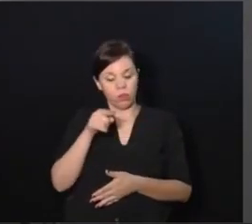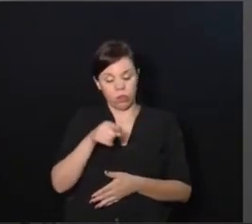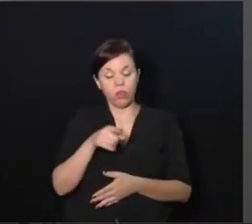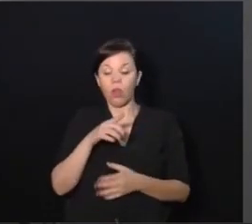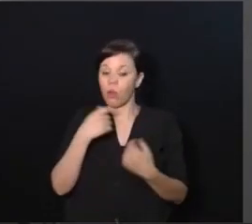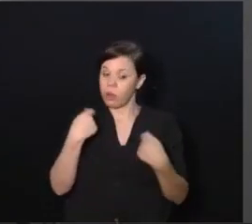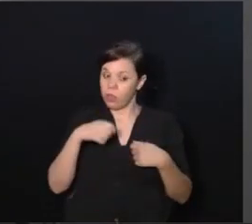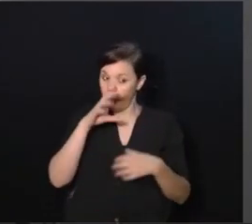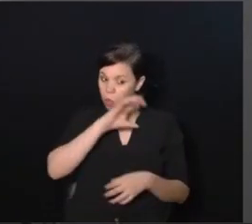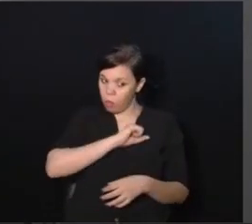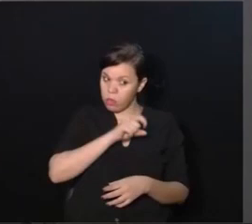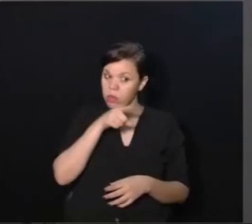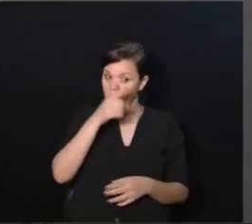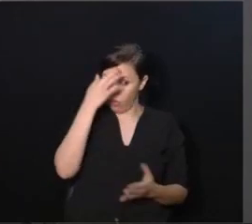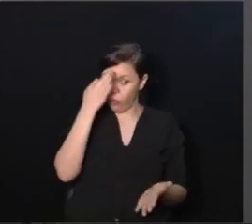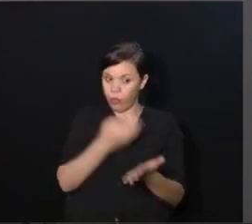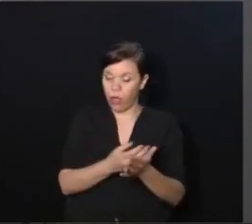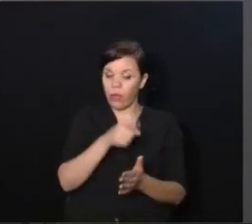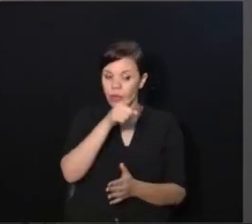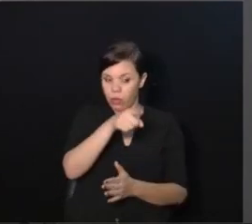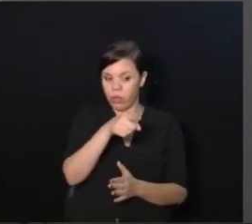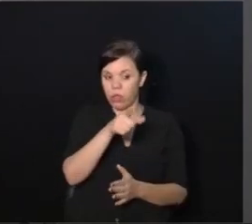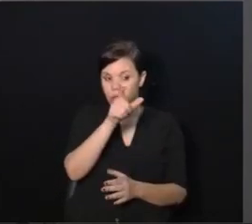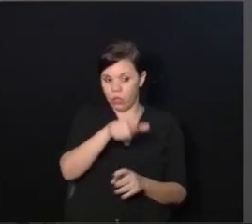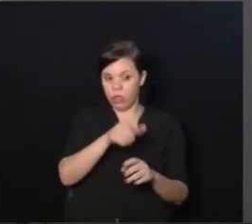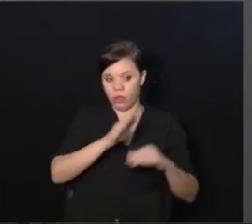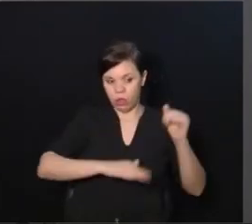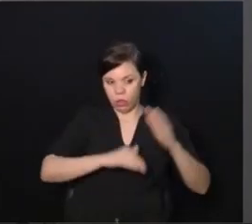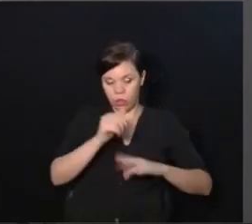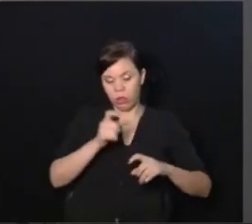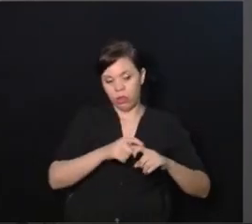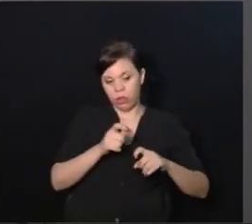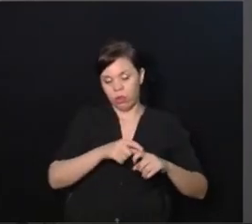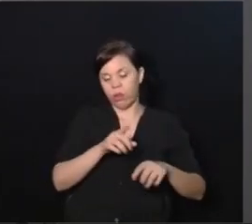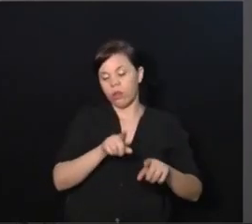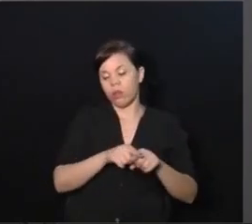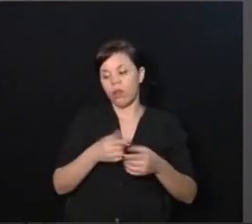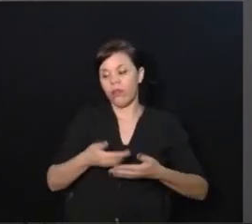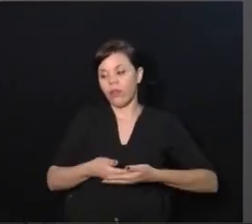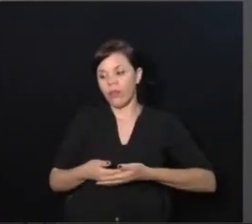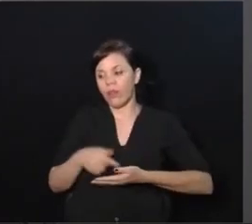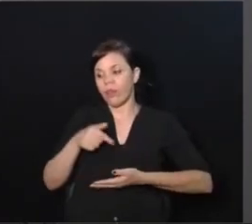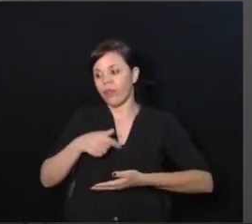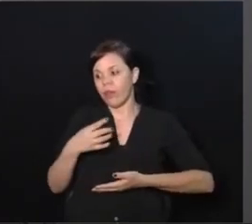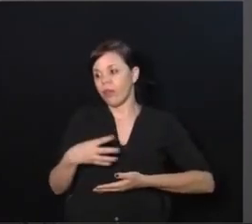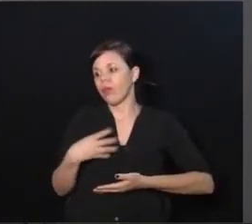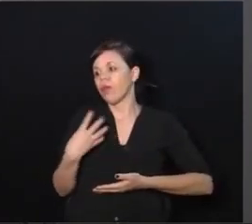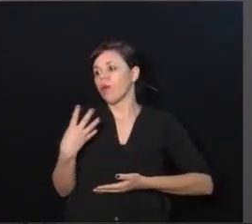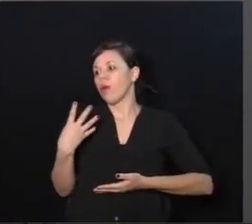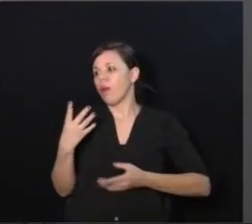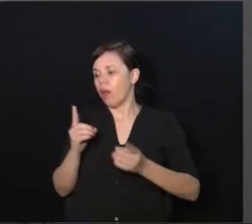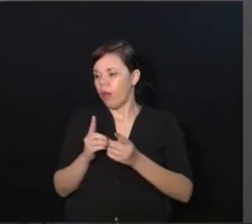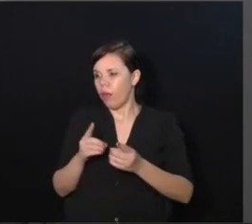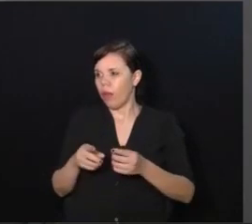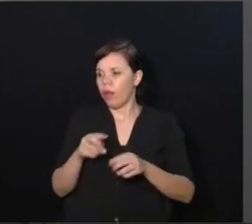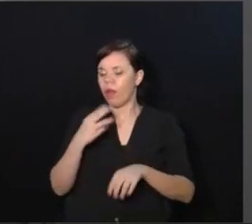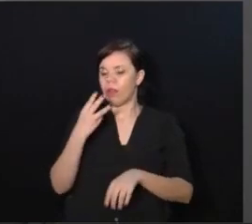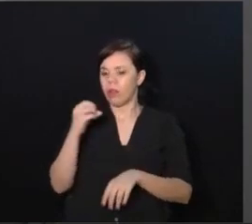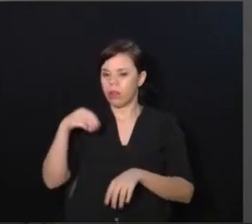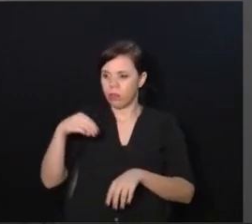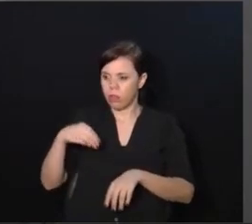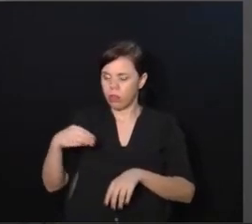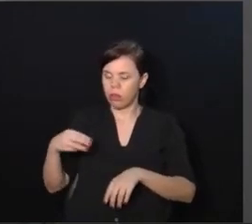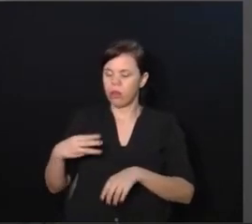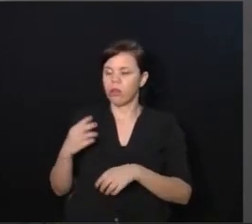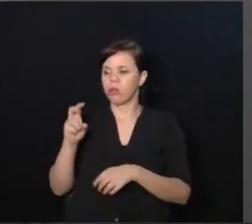ele não confiar em você. nem que seja necessário você ficar com aquela criança no colo, quatro atendimentos de meia hora, quarenta